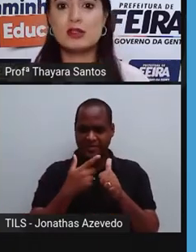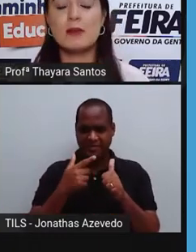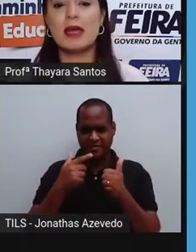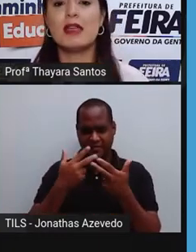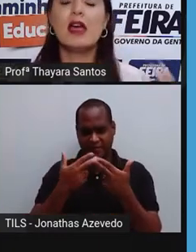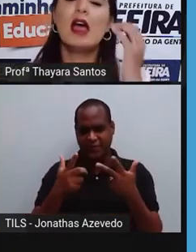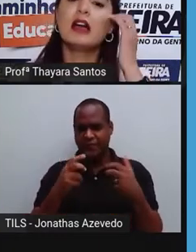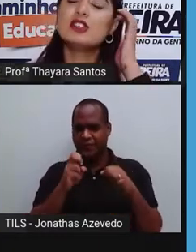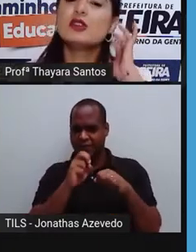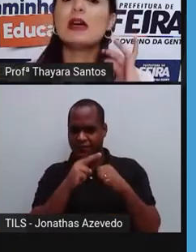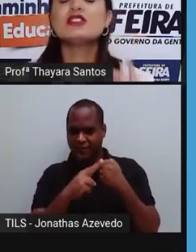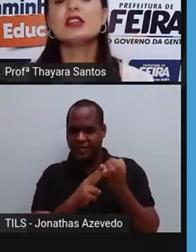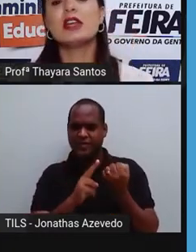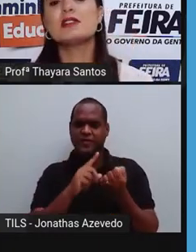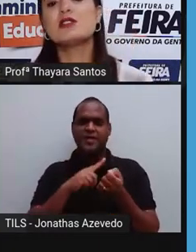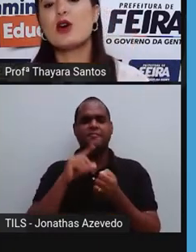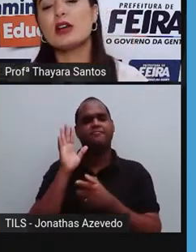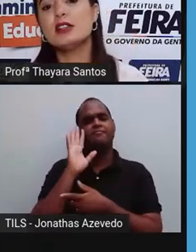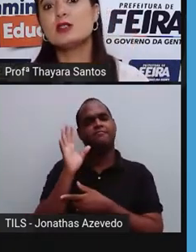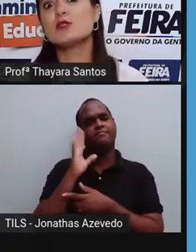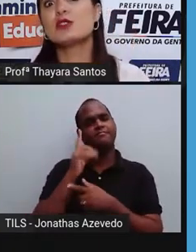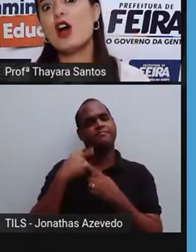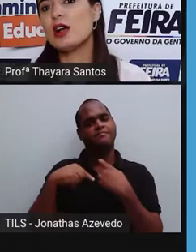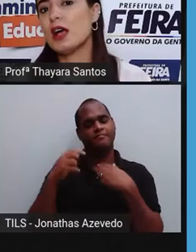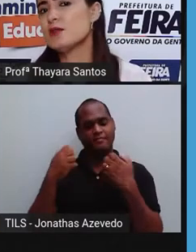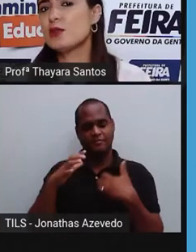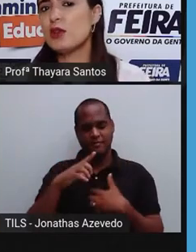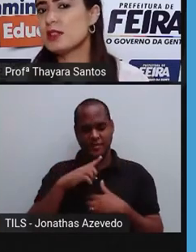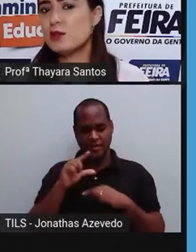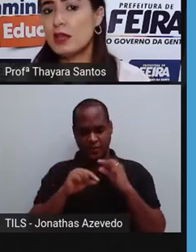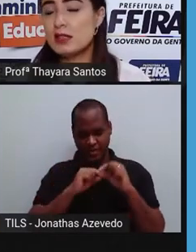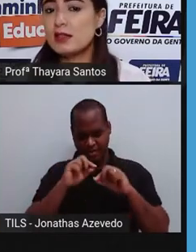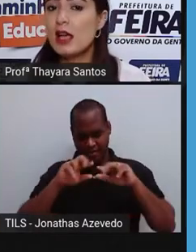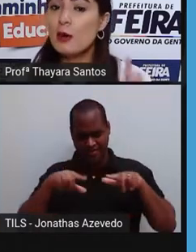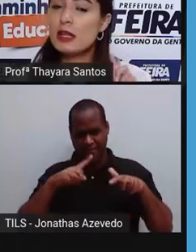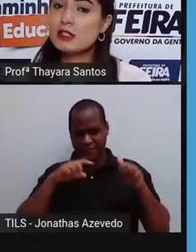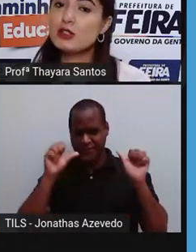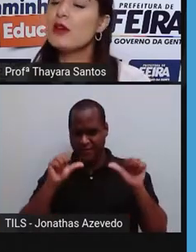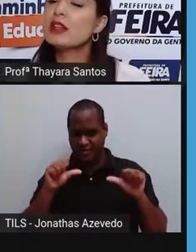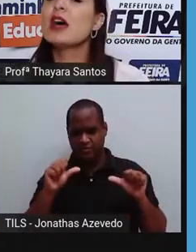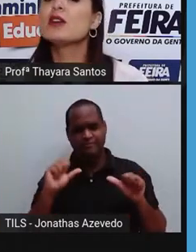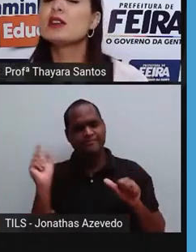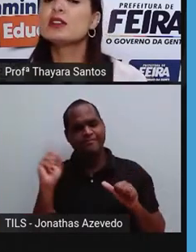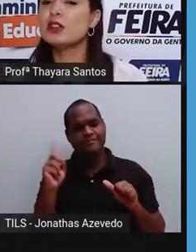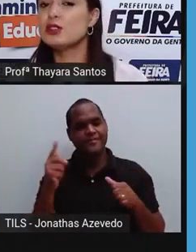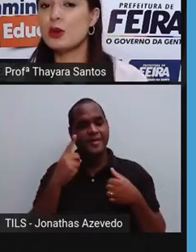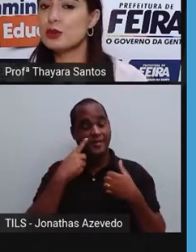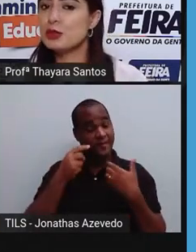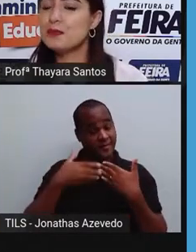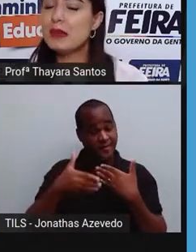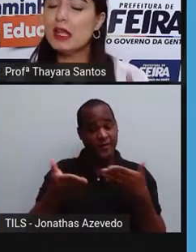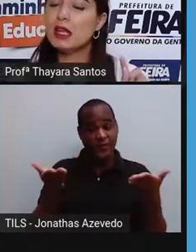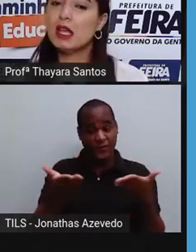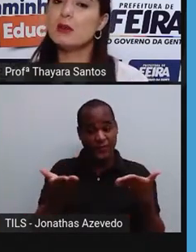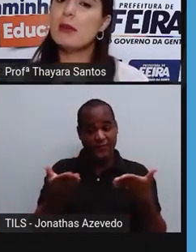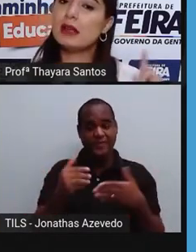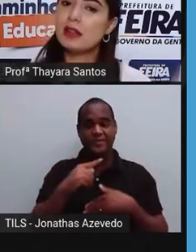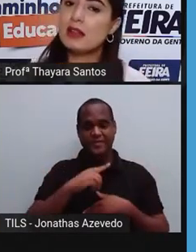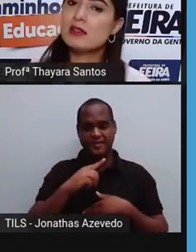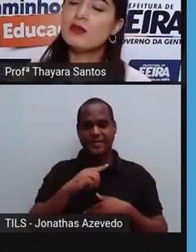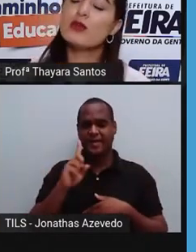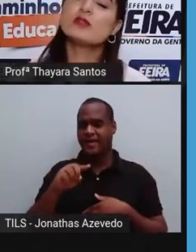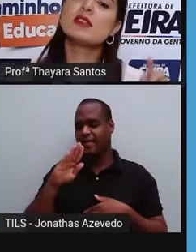vírus também, a gente imagina que esses organismos só causam coisas ruins. Mas a gente vai ver na aula aqui de hoje que